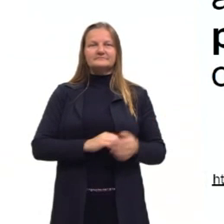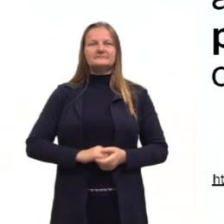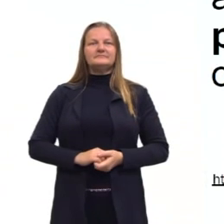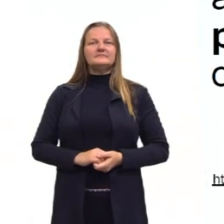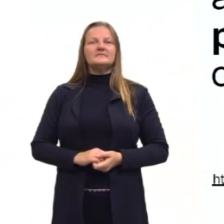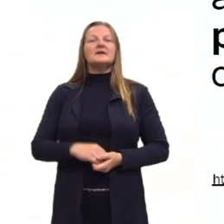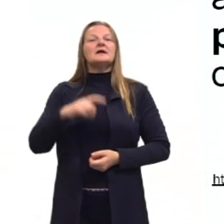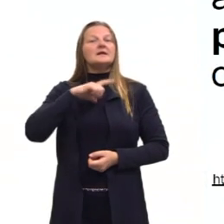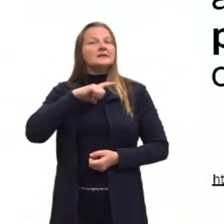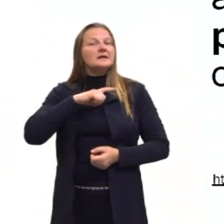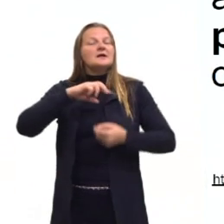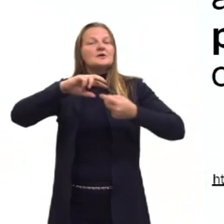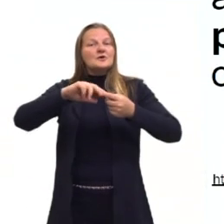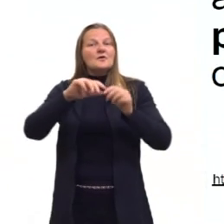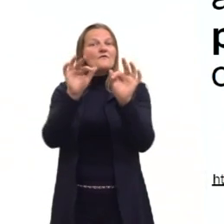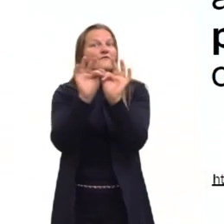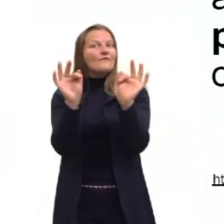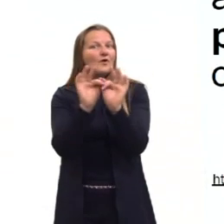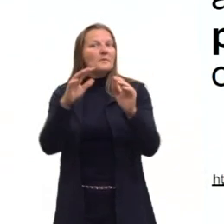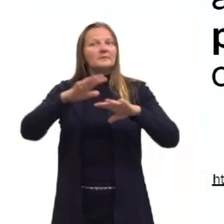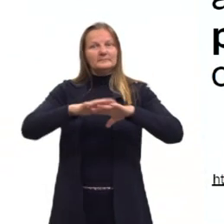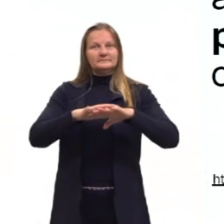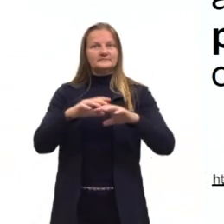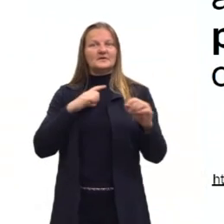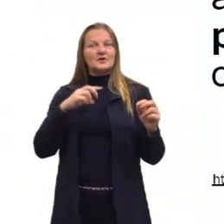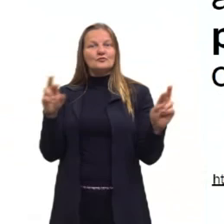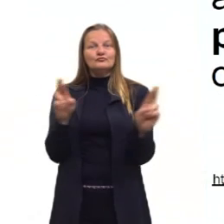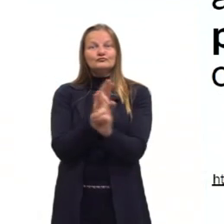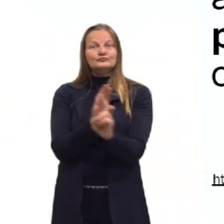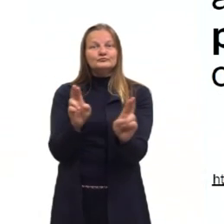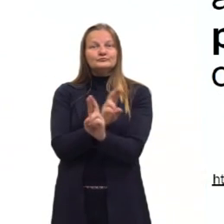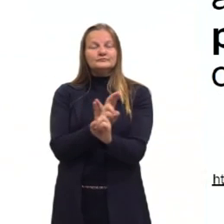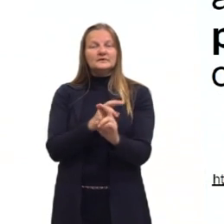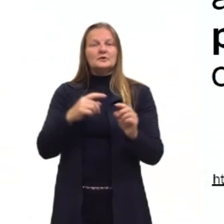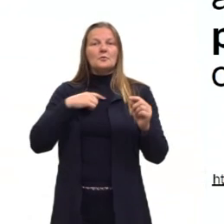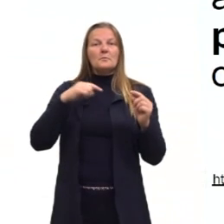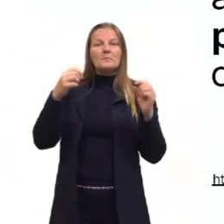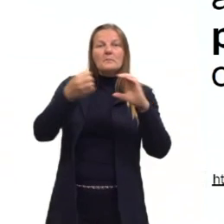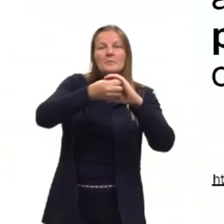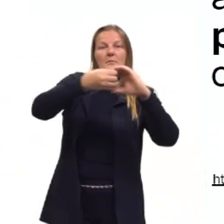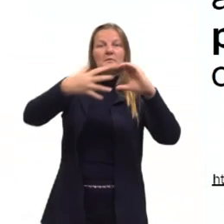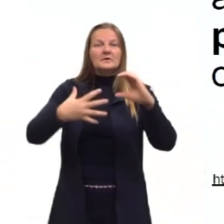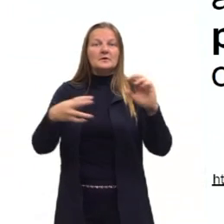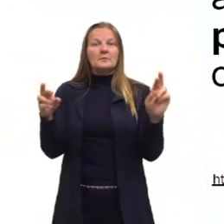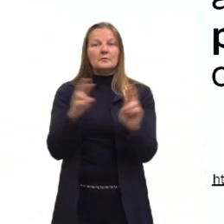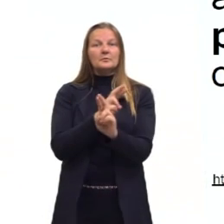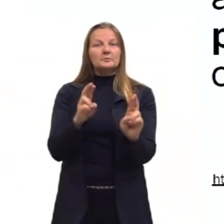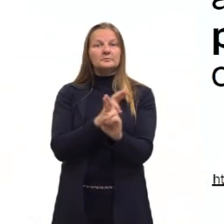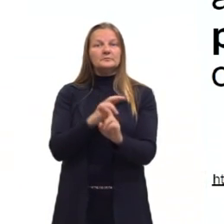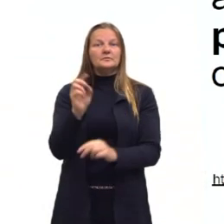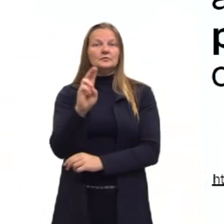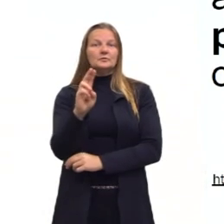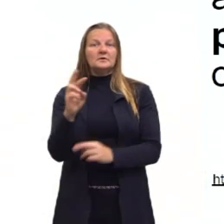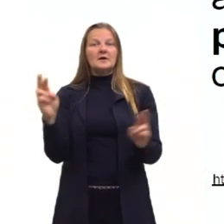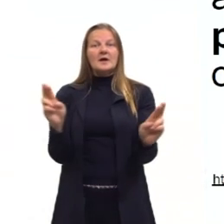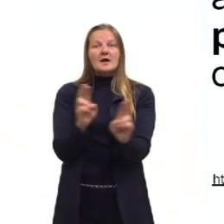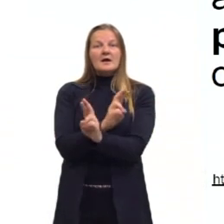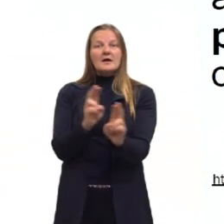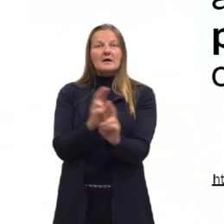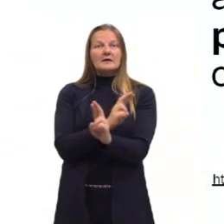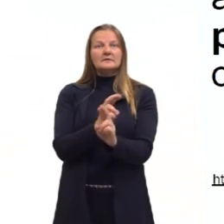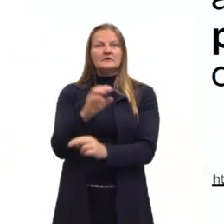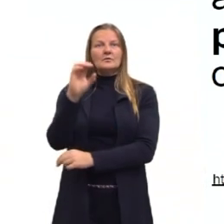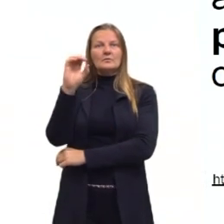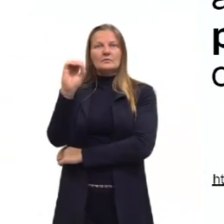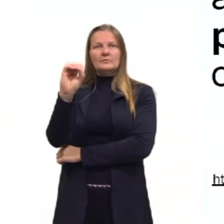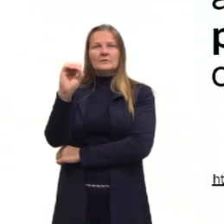Existe uma fórmula matemática que relaciona os elementos de um poliedro, que é chamada então de relação de Euler.